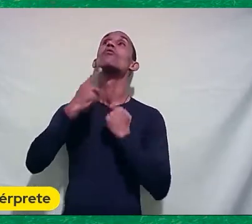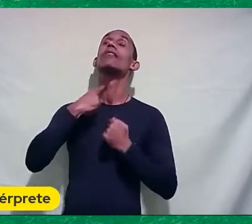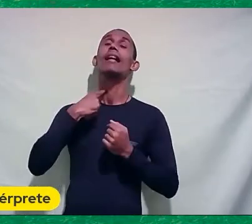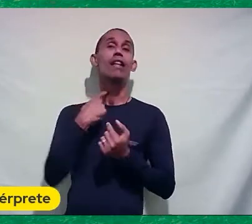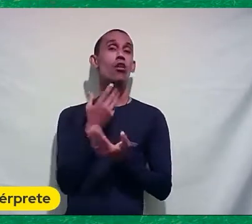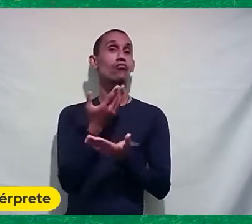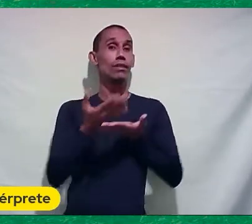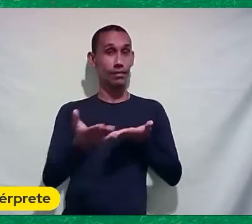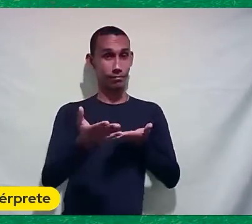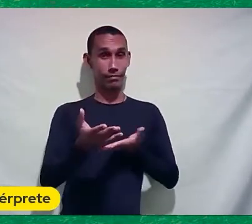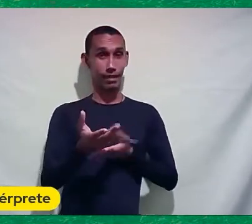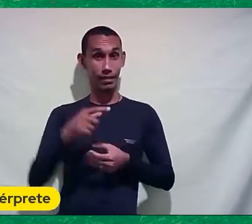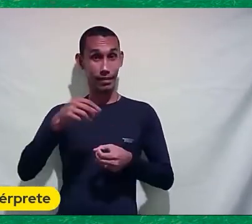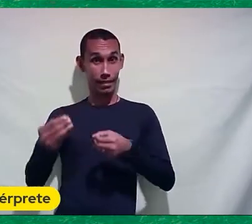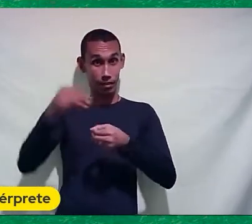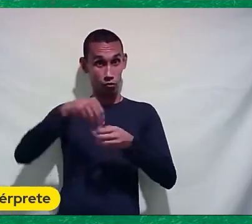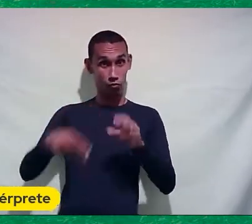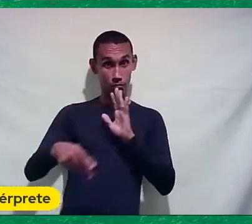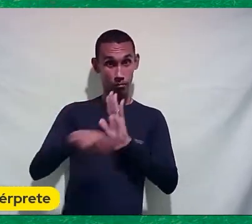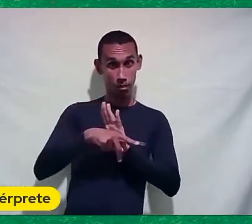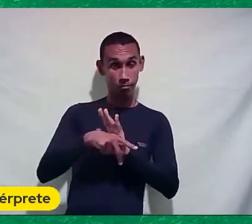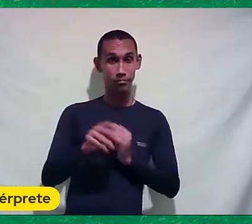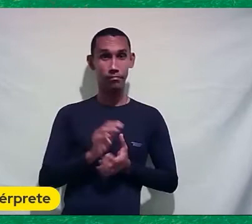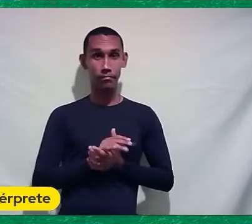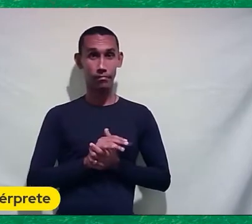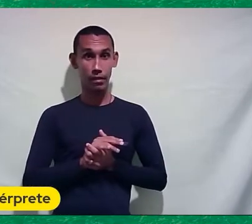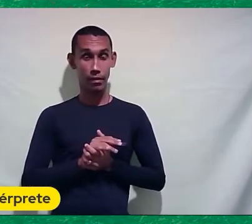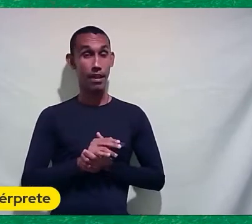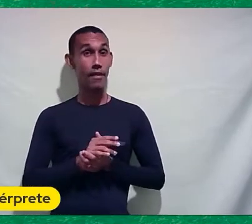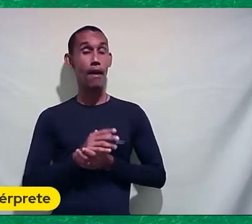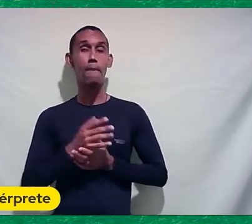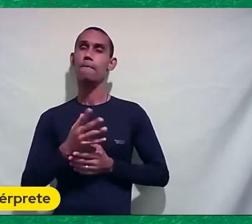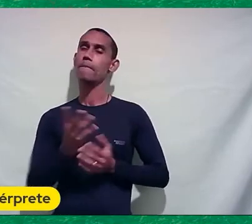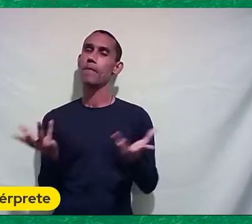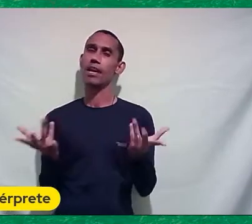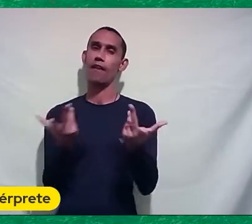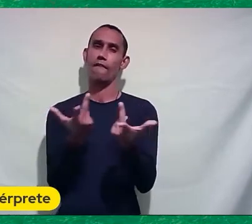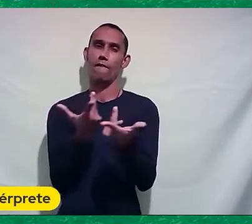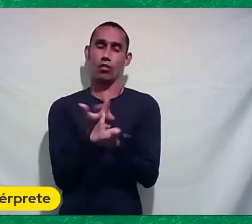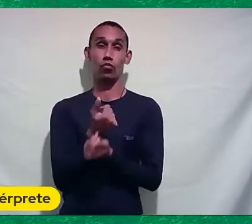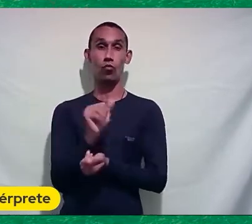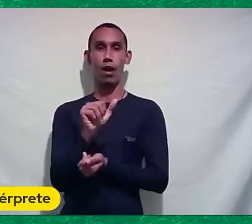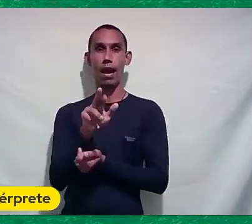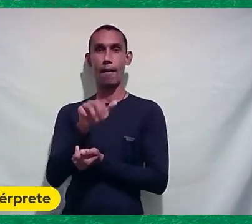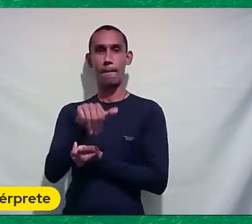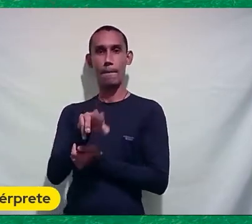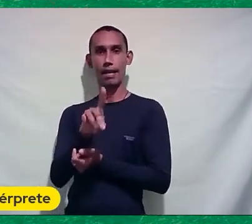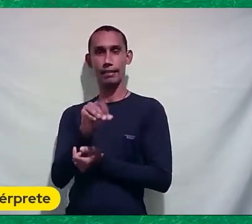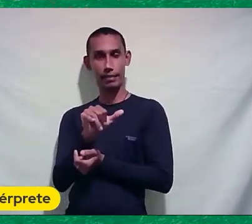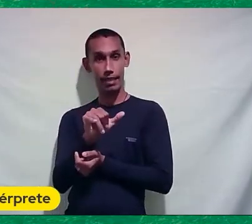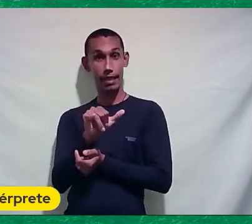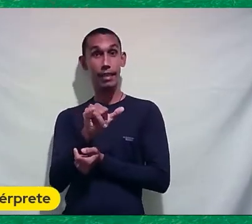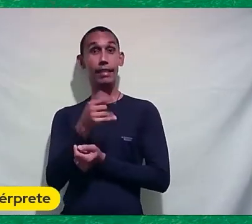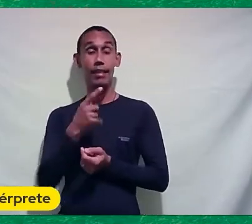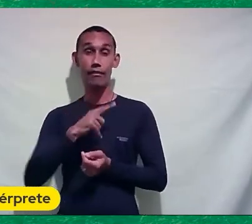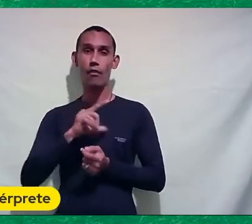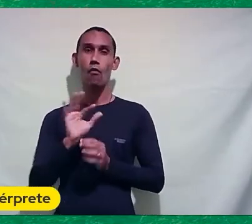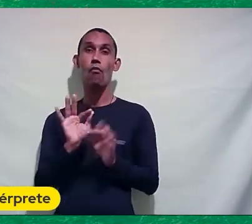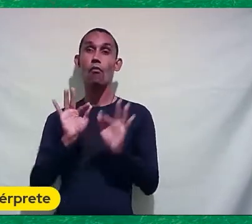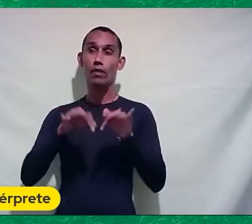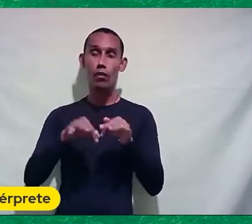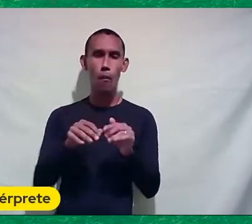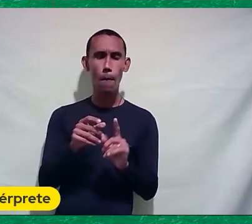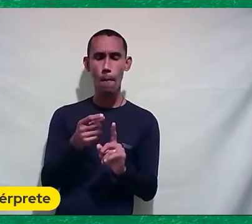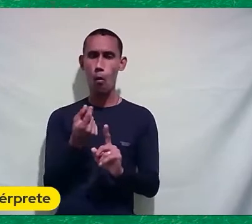E não dar certo Não conseguir É incrível O Armada É um filme O último que ele fez O